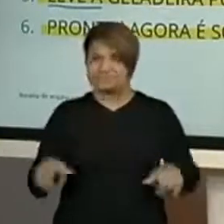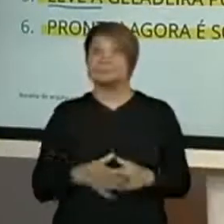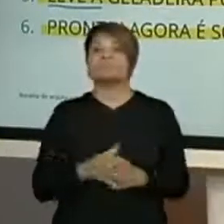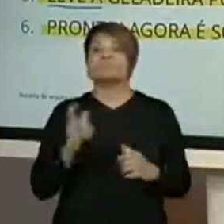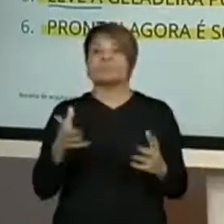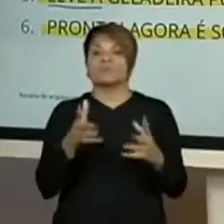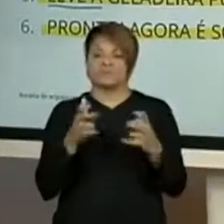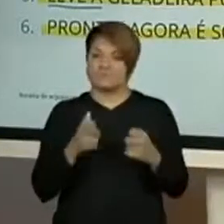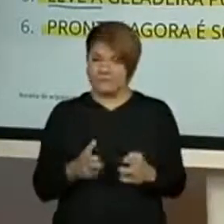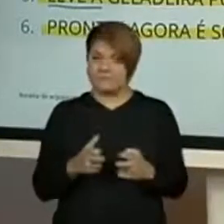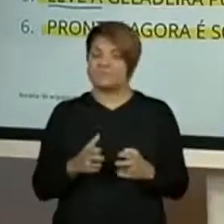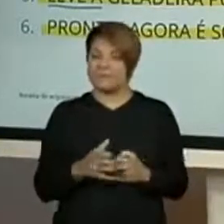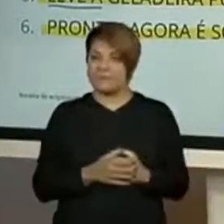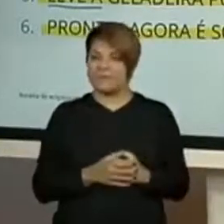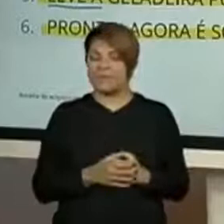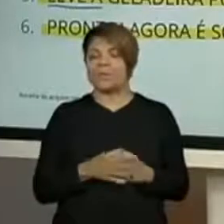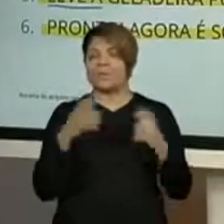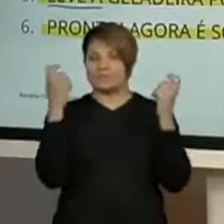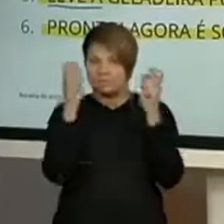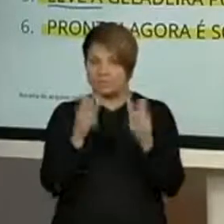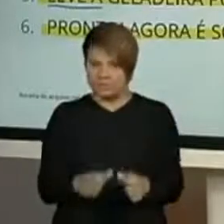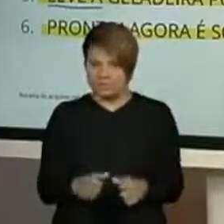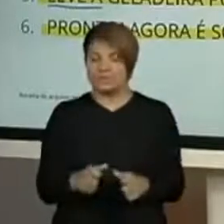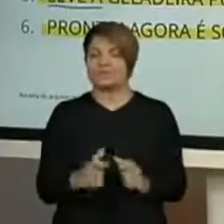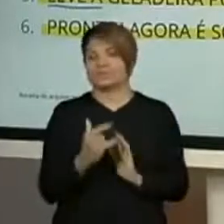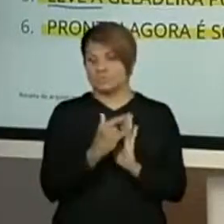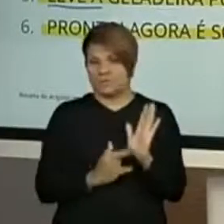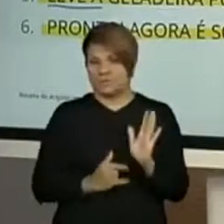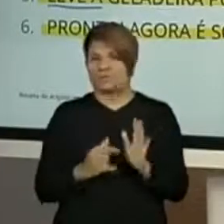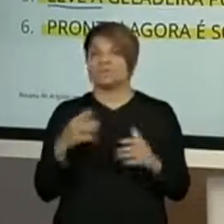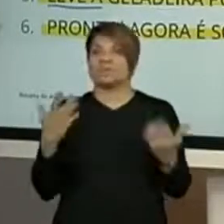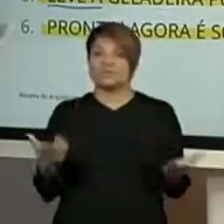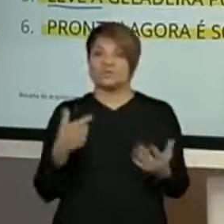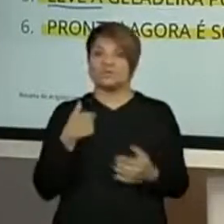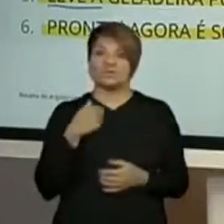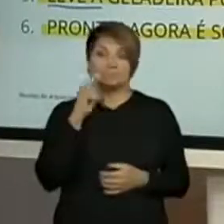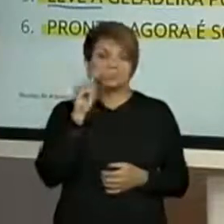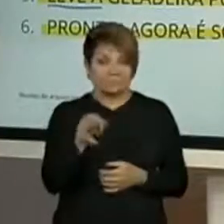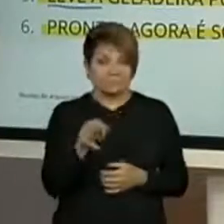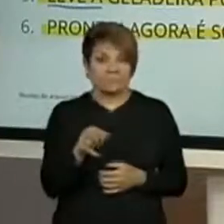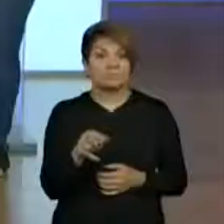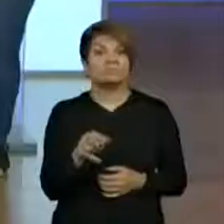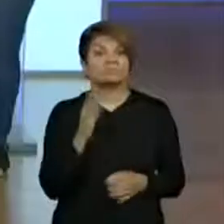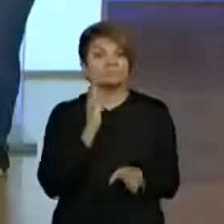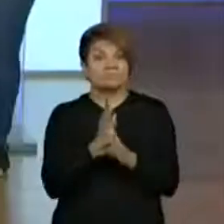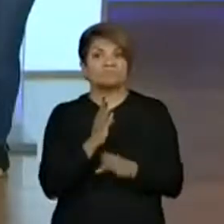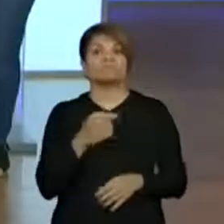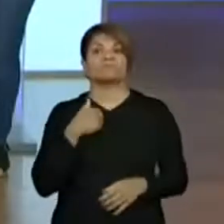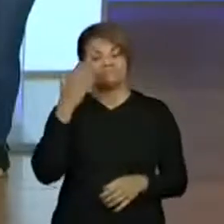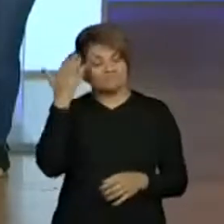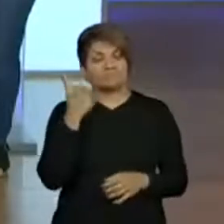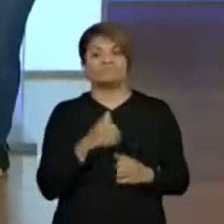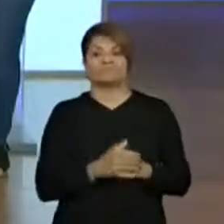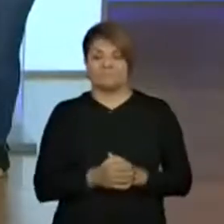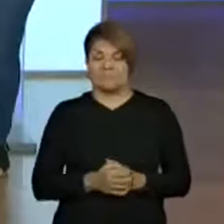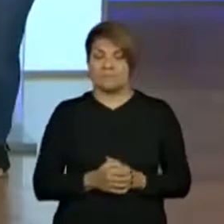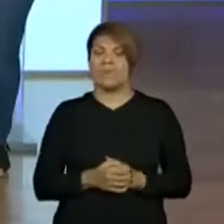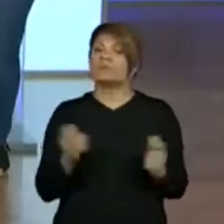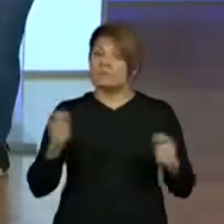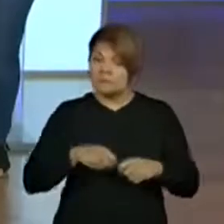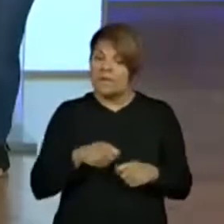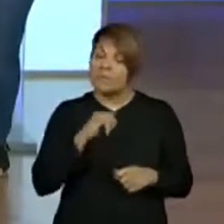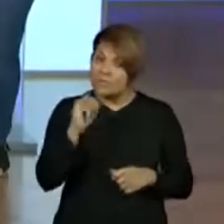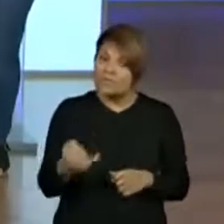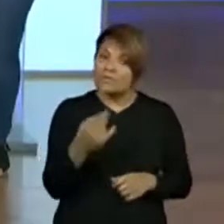percebeu a estrutura desse texto, que a gente bate o olho nele, a gente consegue saber que é uma receita. E dá pra fazer hoje. Aproveite as